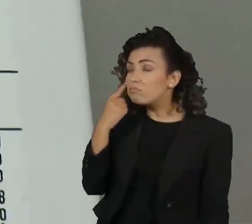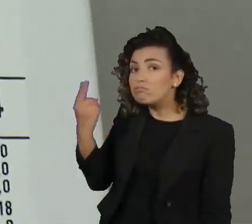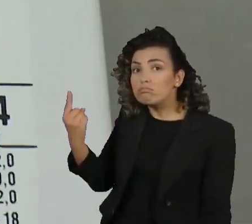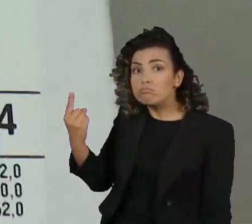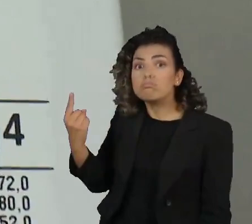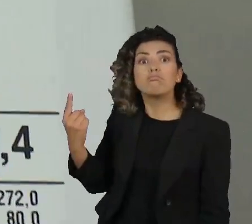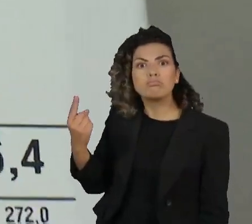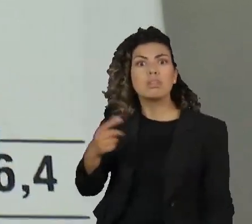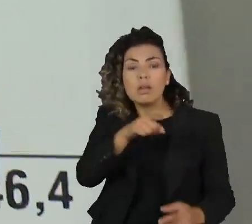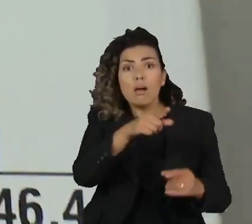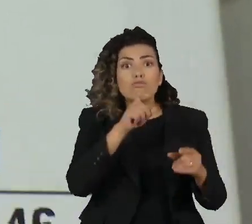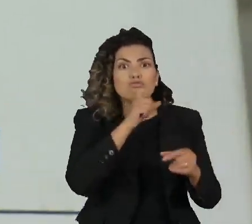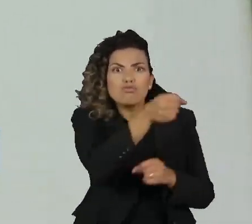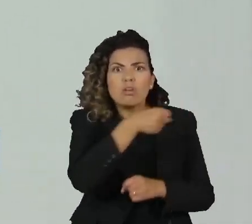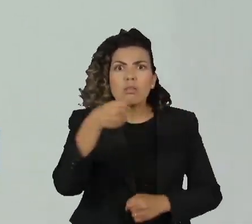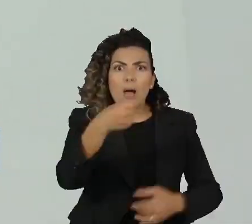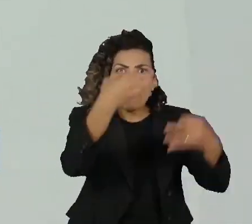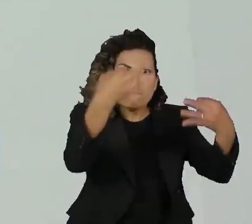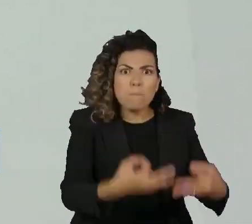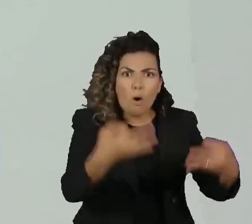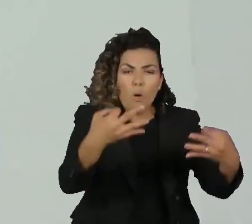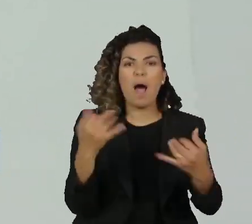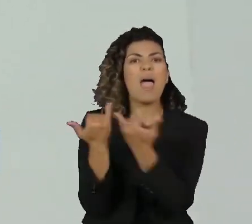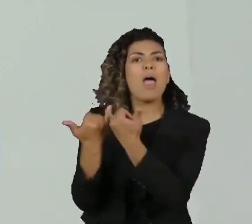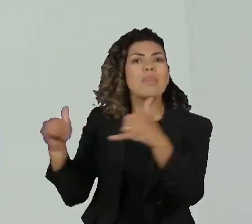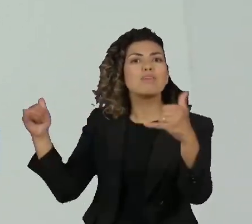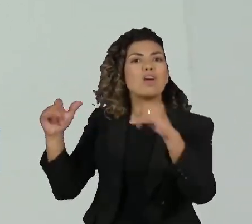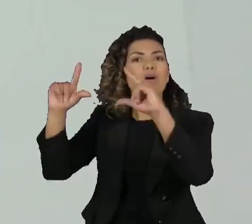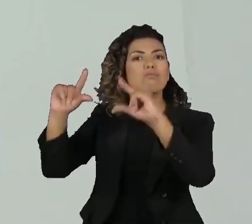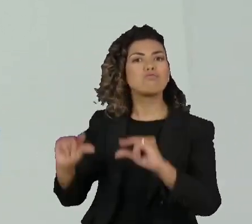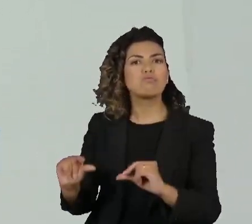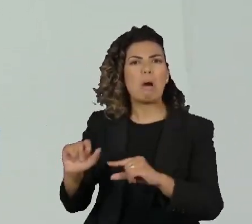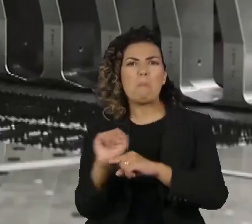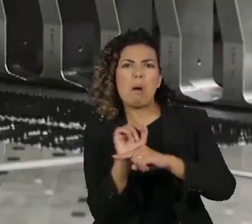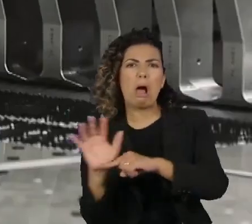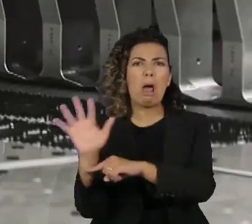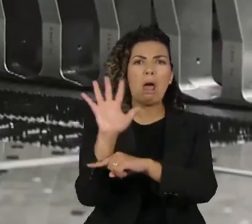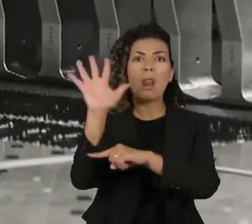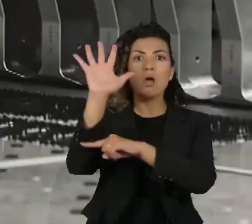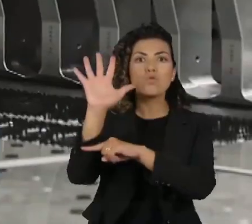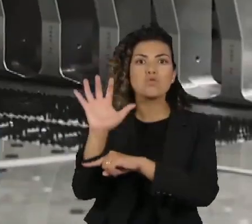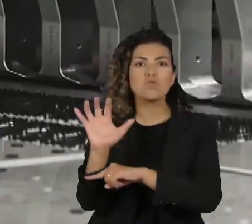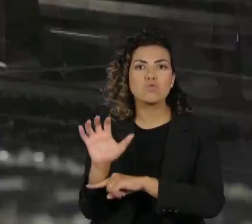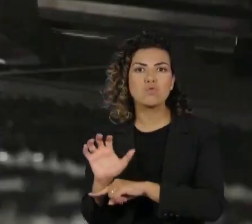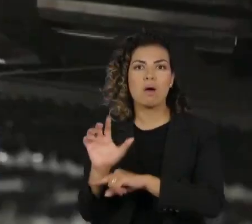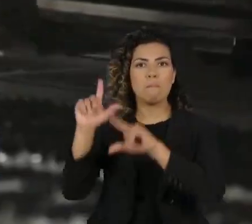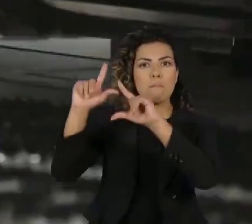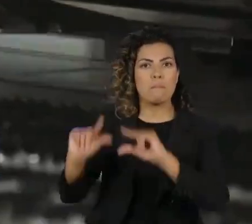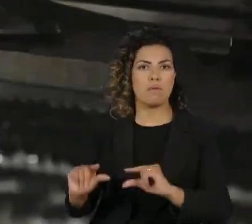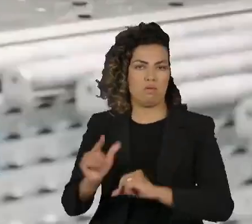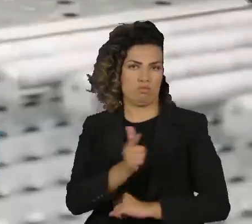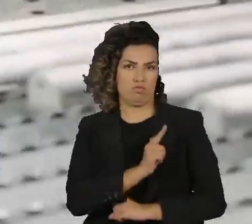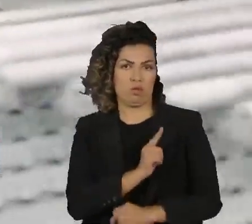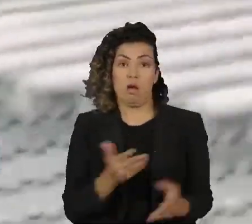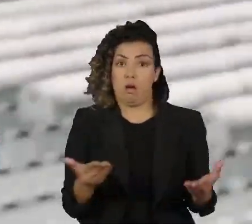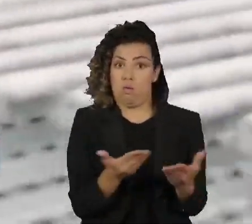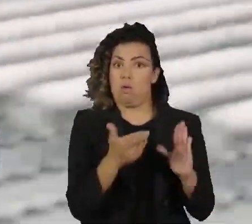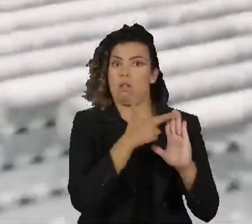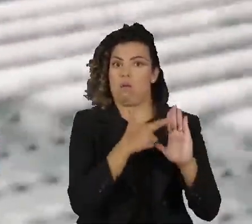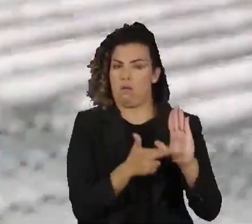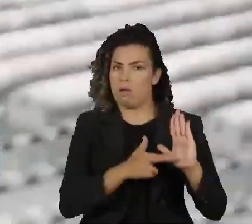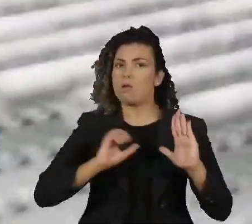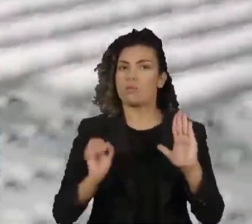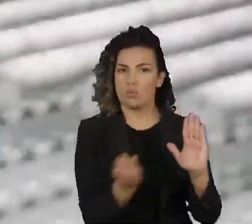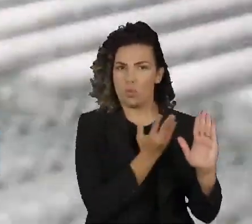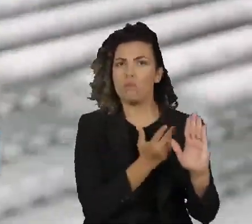menos energia ele gasta e menos emissões de gases nocivos ele produz. As novas regras com especificações técnicas